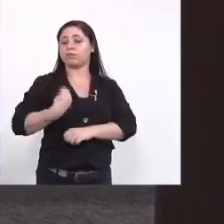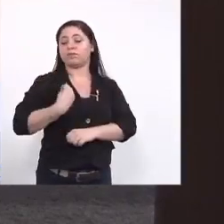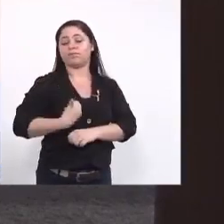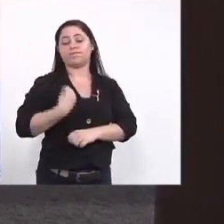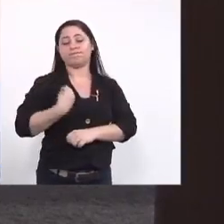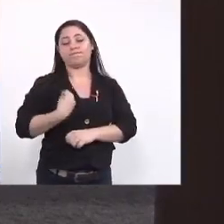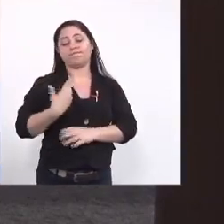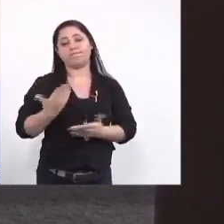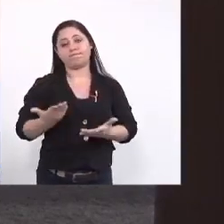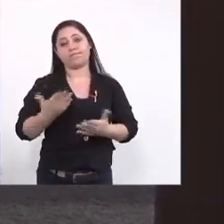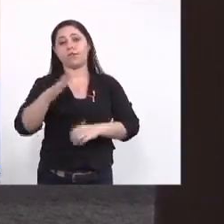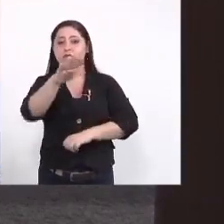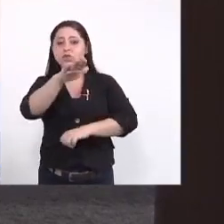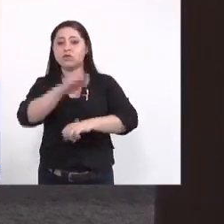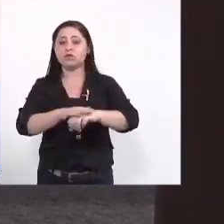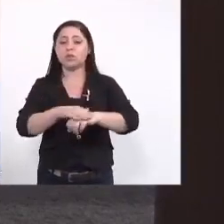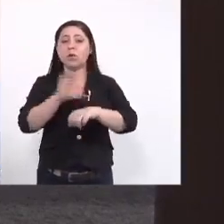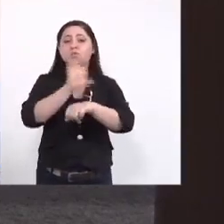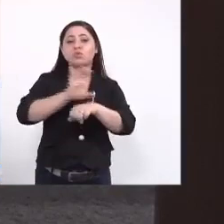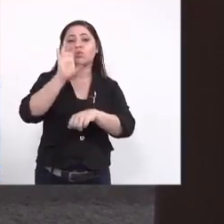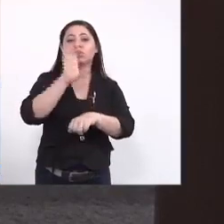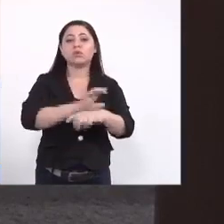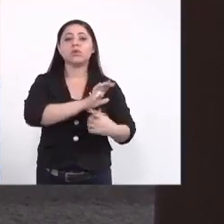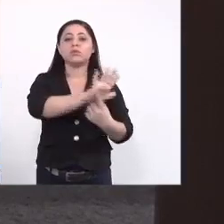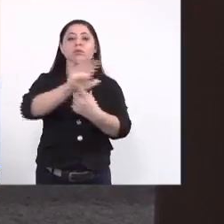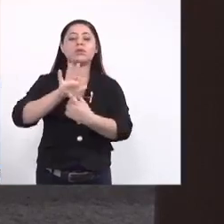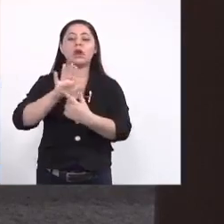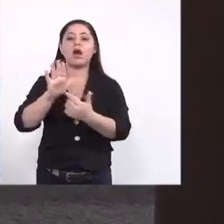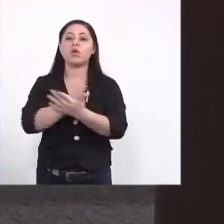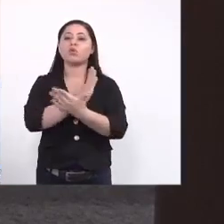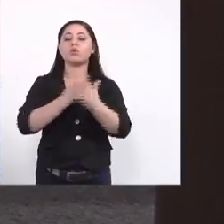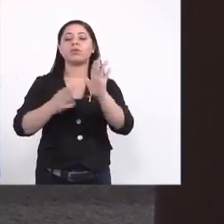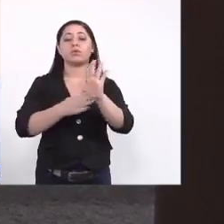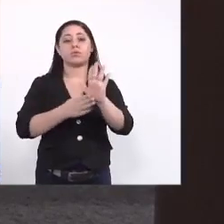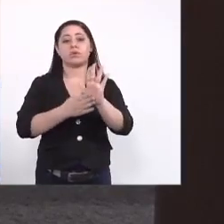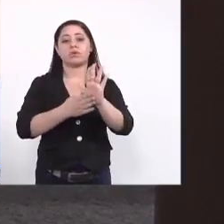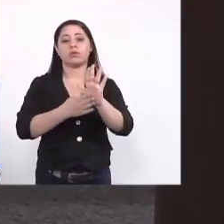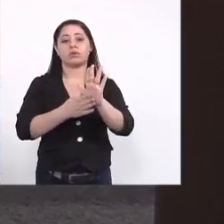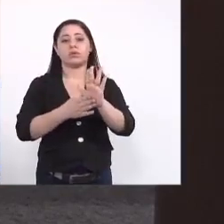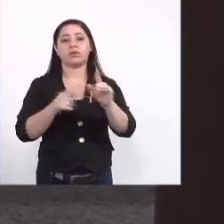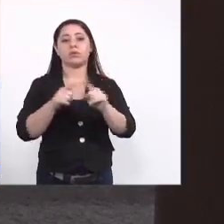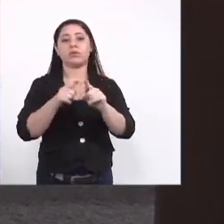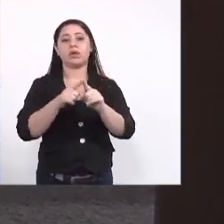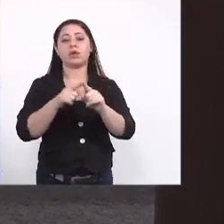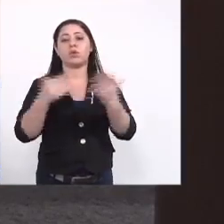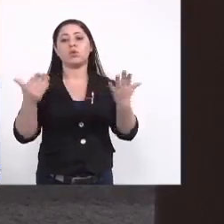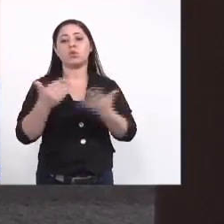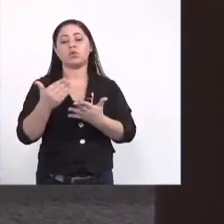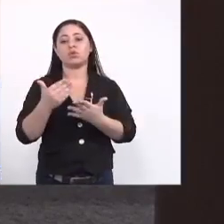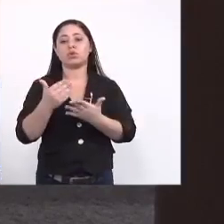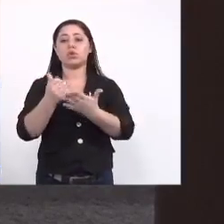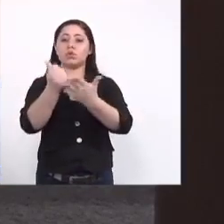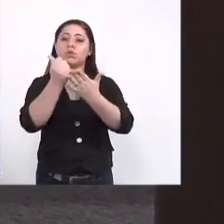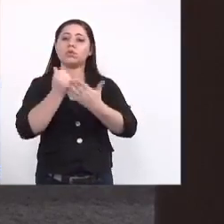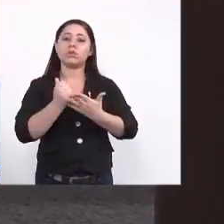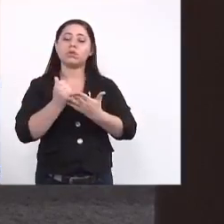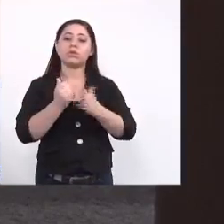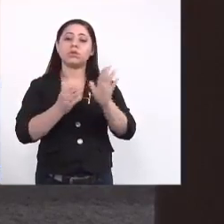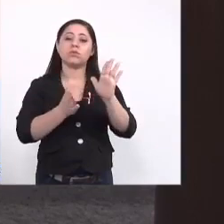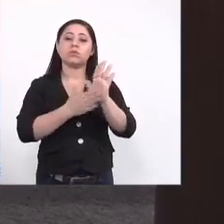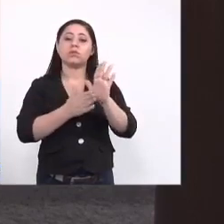e chamar os cursos para apresentar algumas propostas e particularmente hoje eu trouxe uma